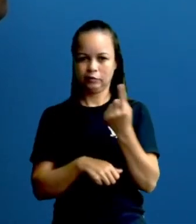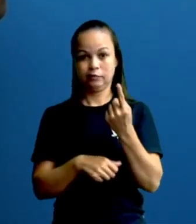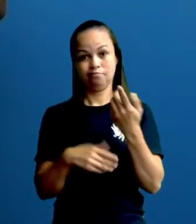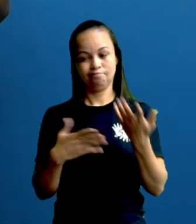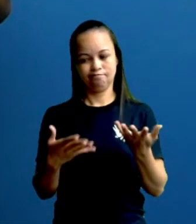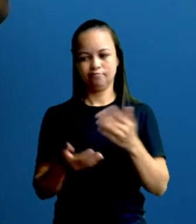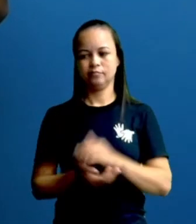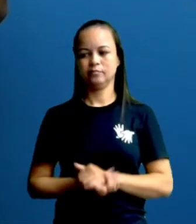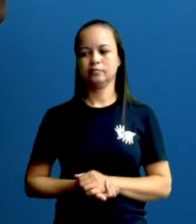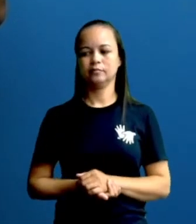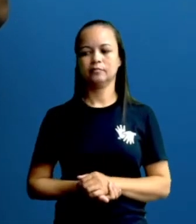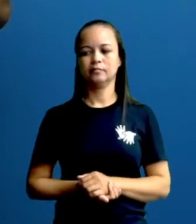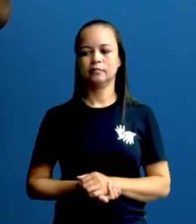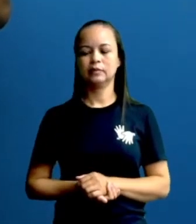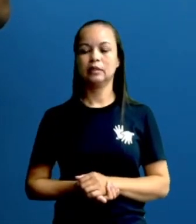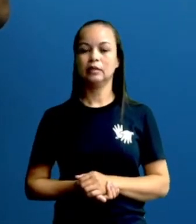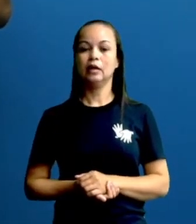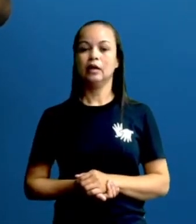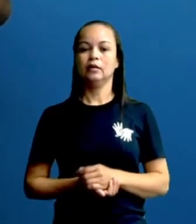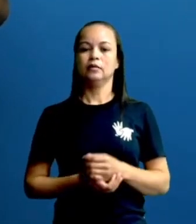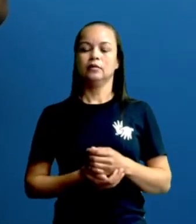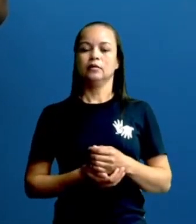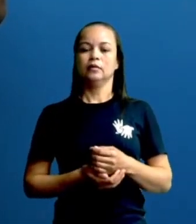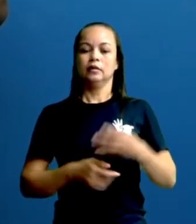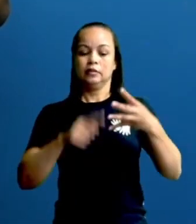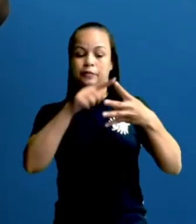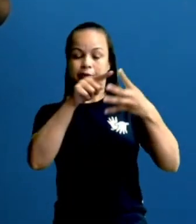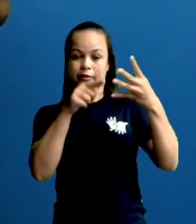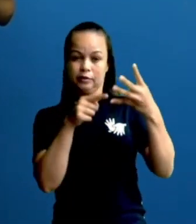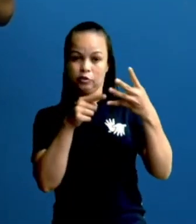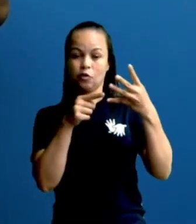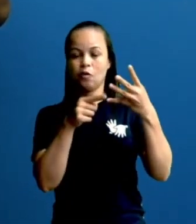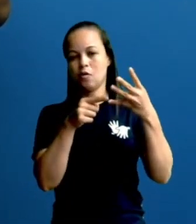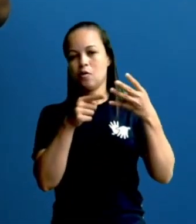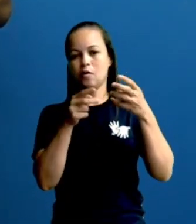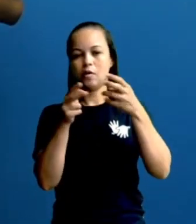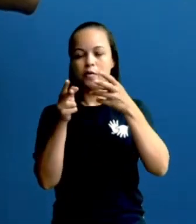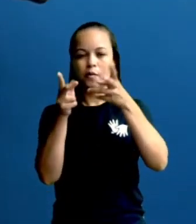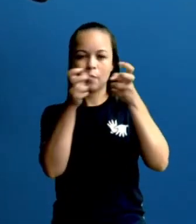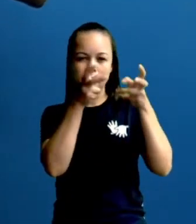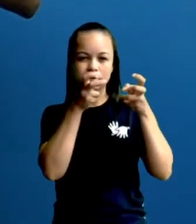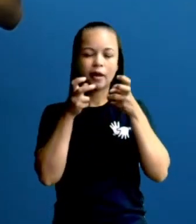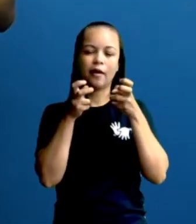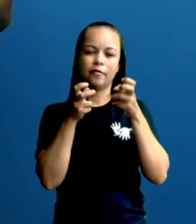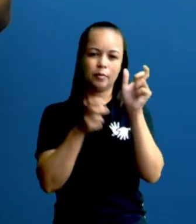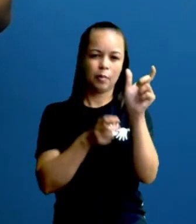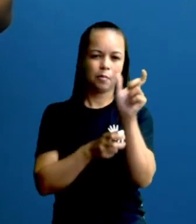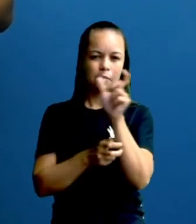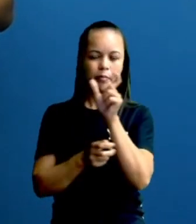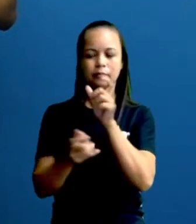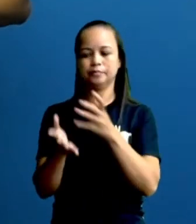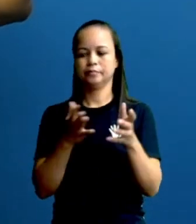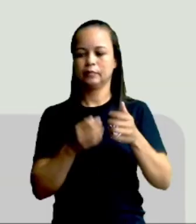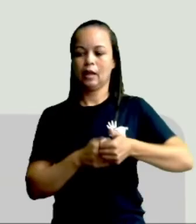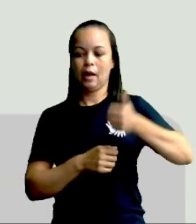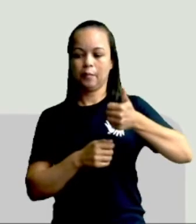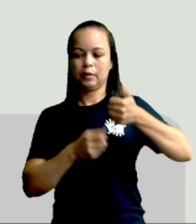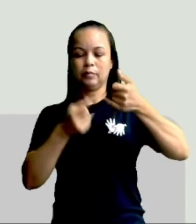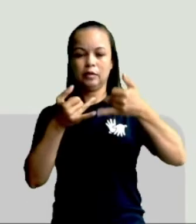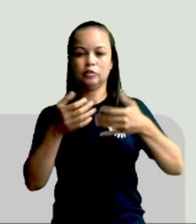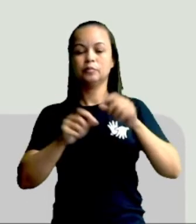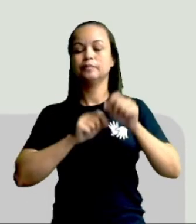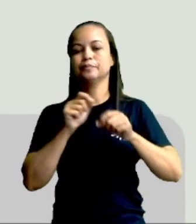Vê só. Ó, observe esses quatro quadrinhos, a tua tirinha. A primeira questão aí,